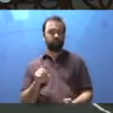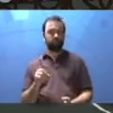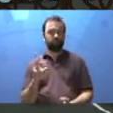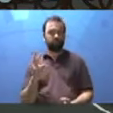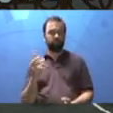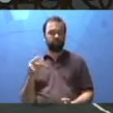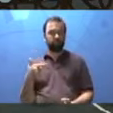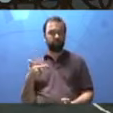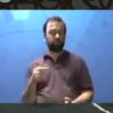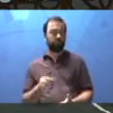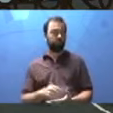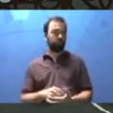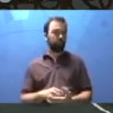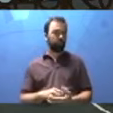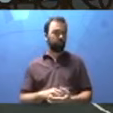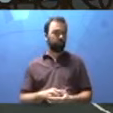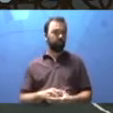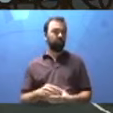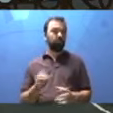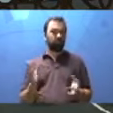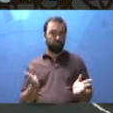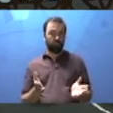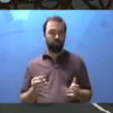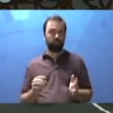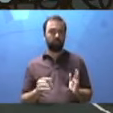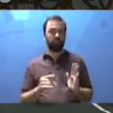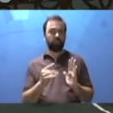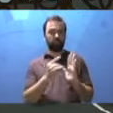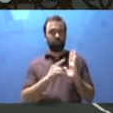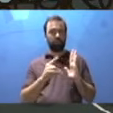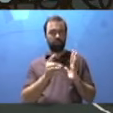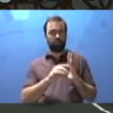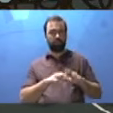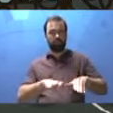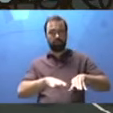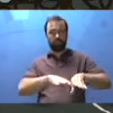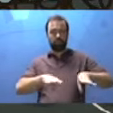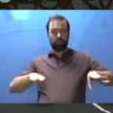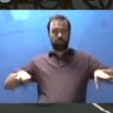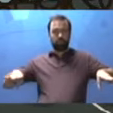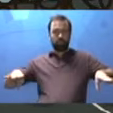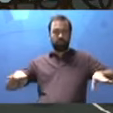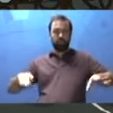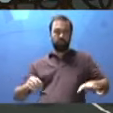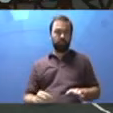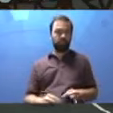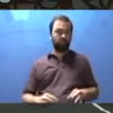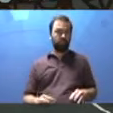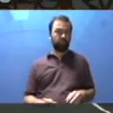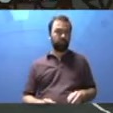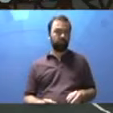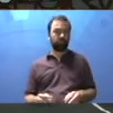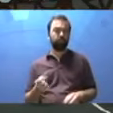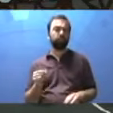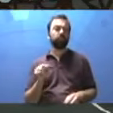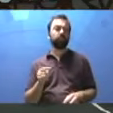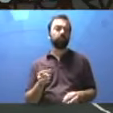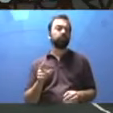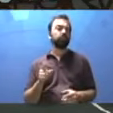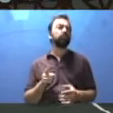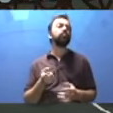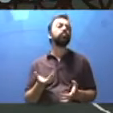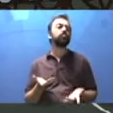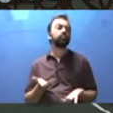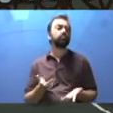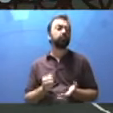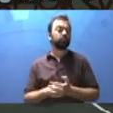Página 137. Por que eu quis voltar? Porque agora a gente vai falar da planta baixa. Planta baixa da escola. Vamos ver